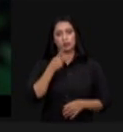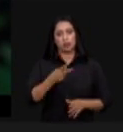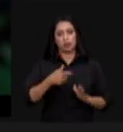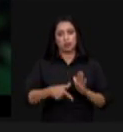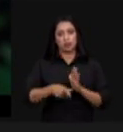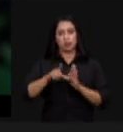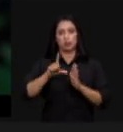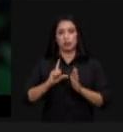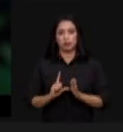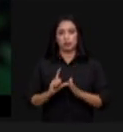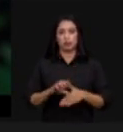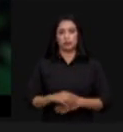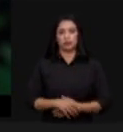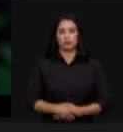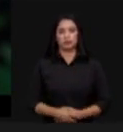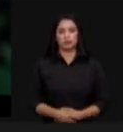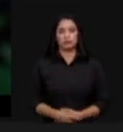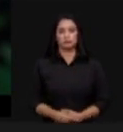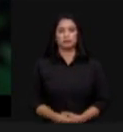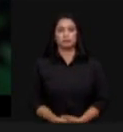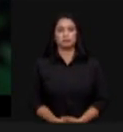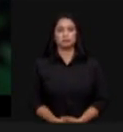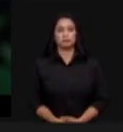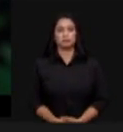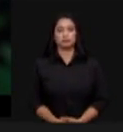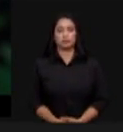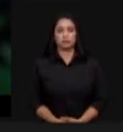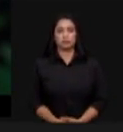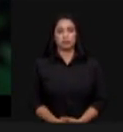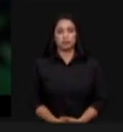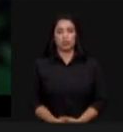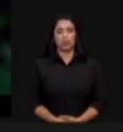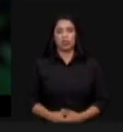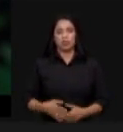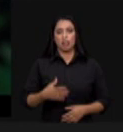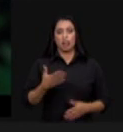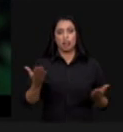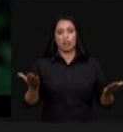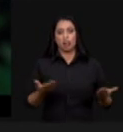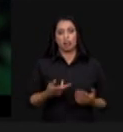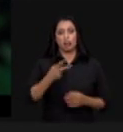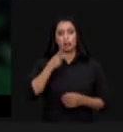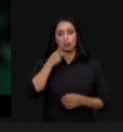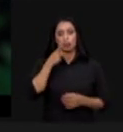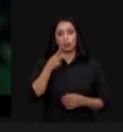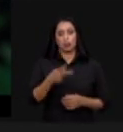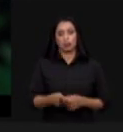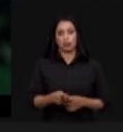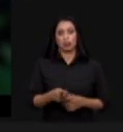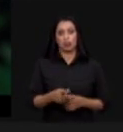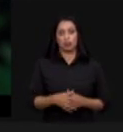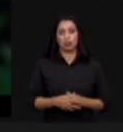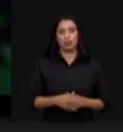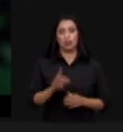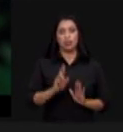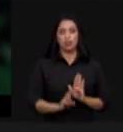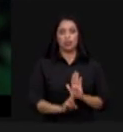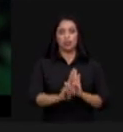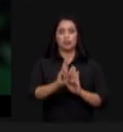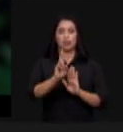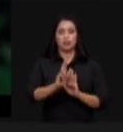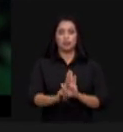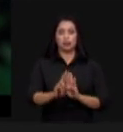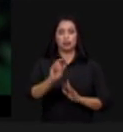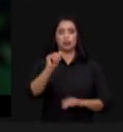antecederam como destacado por vossa excelência a minha fala vem em nome da associação